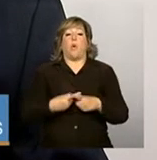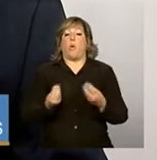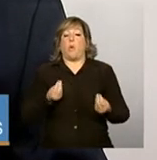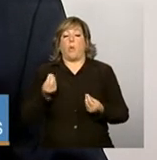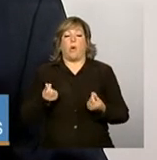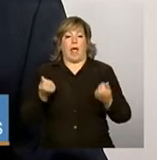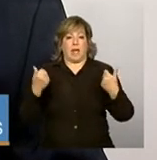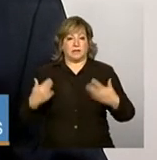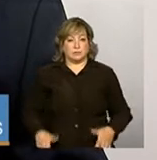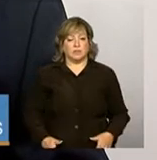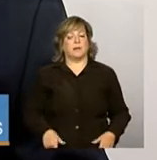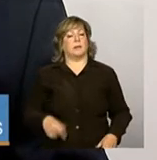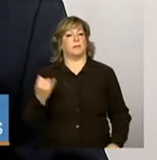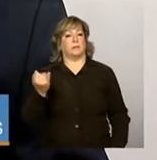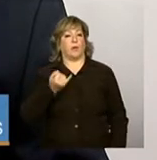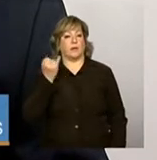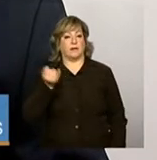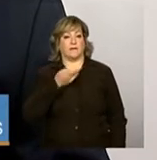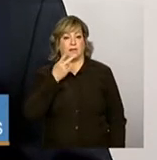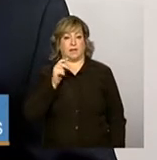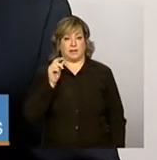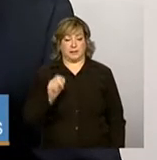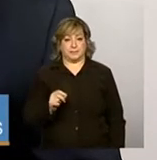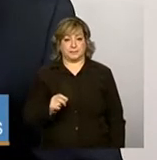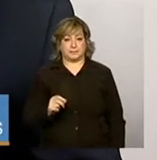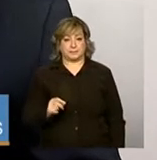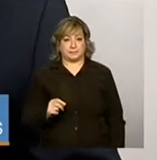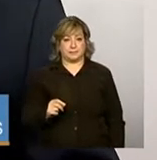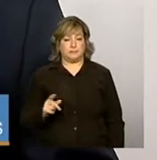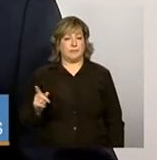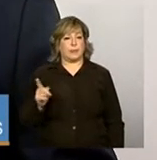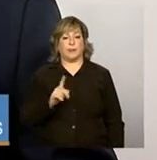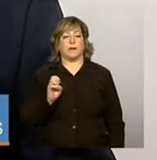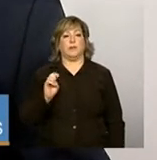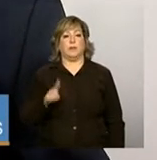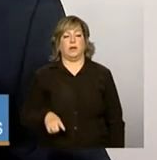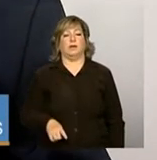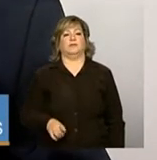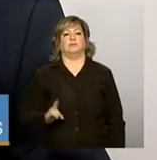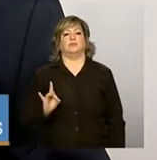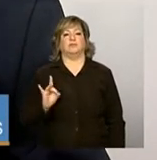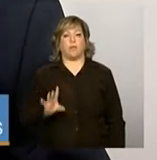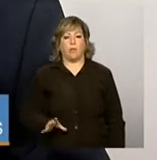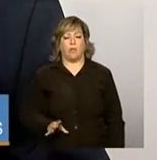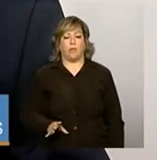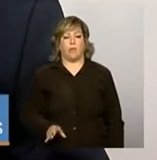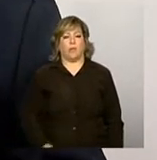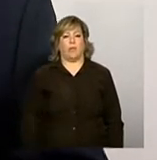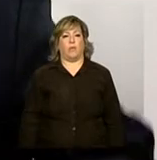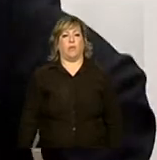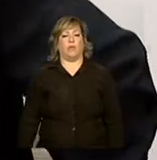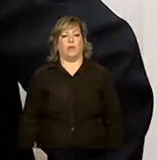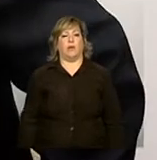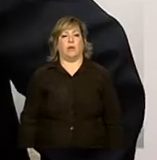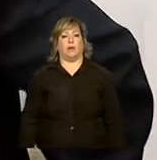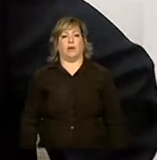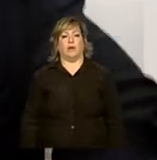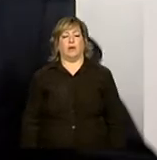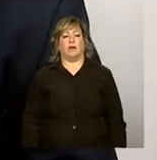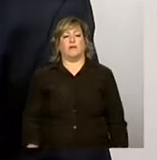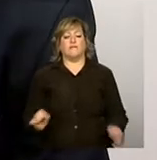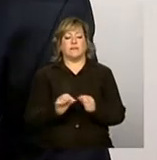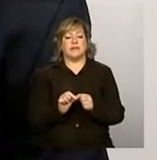importante frisar que não é meramente, Maurício e Lúcia, é apertar um botão,